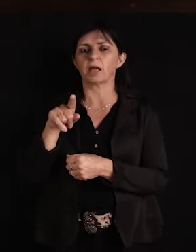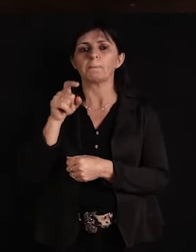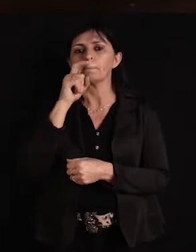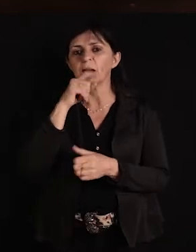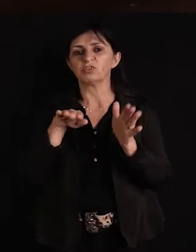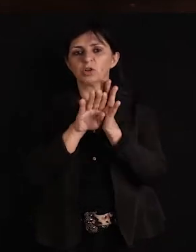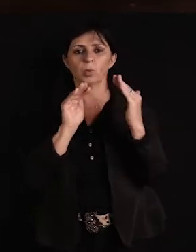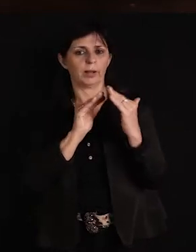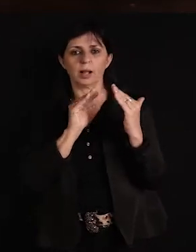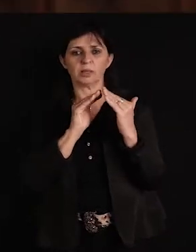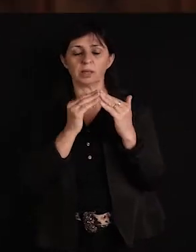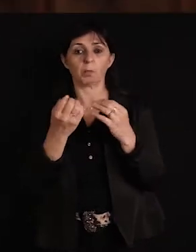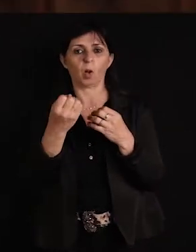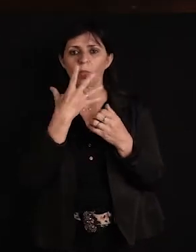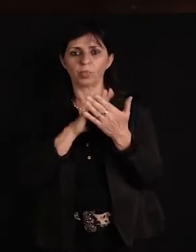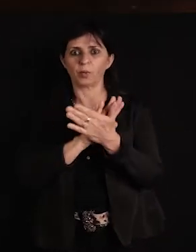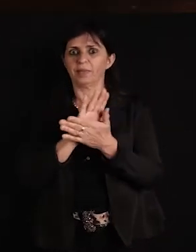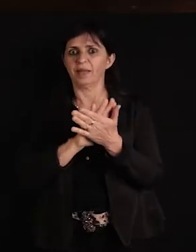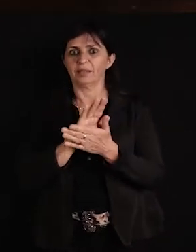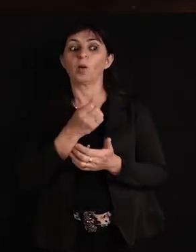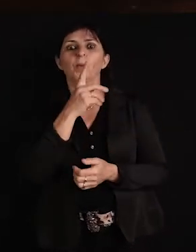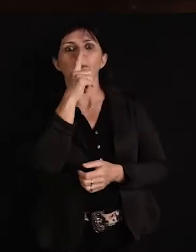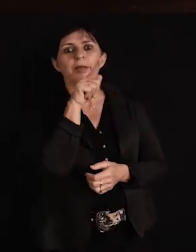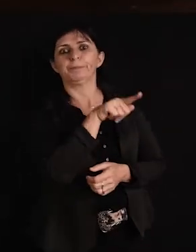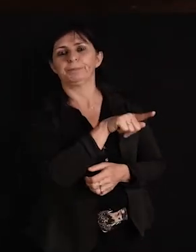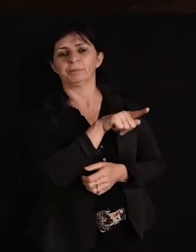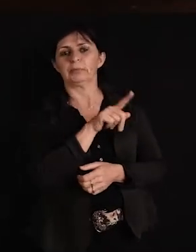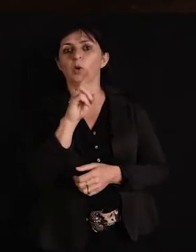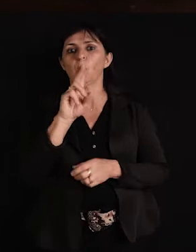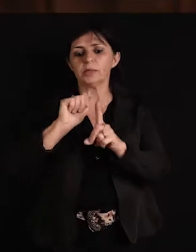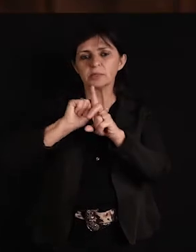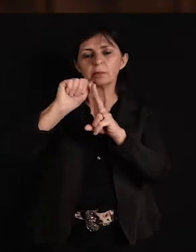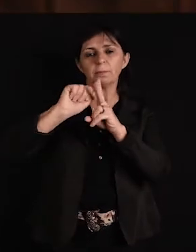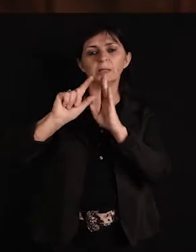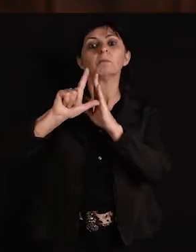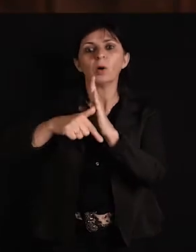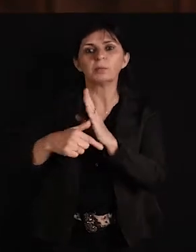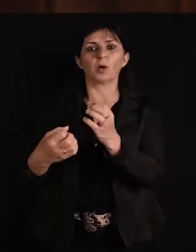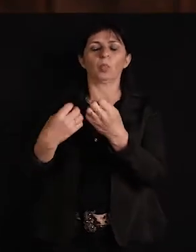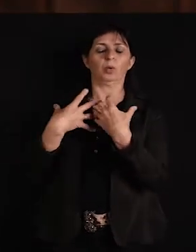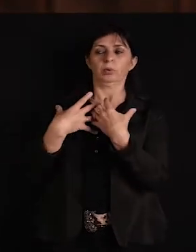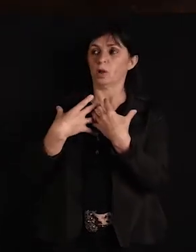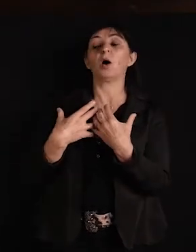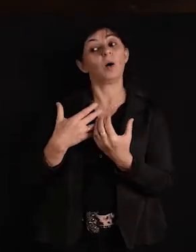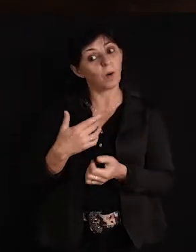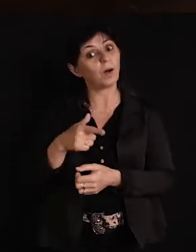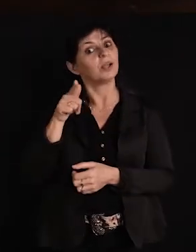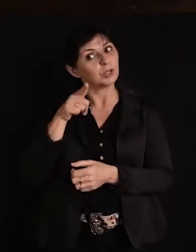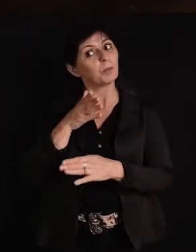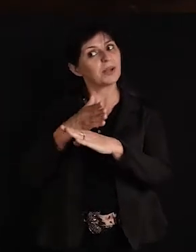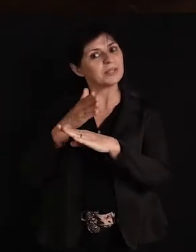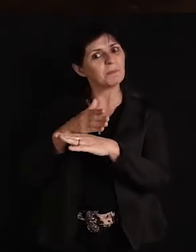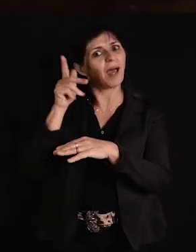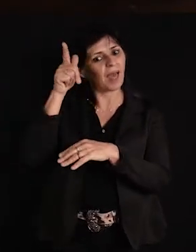mãe, foi me contado ali dois meses, porque senão achou que eu ia enlouquecer. Dali um tempo, eles me contaram, ó, é para você ir para